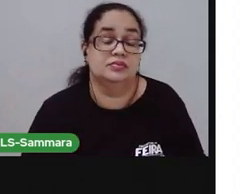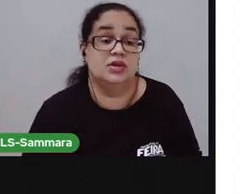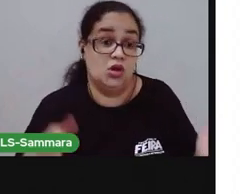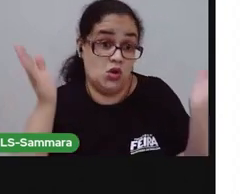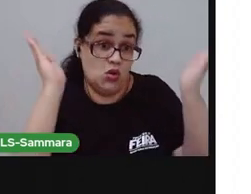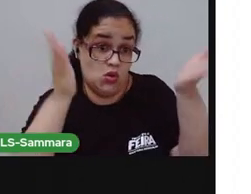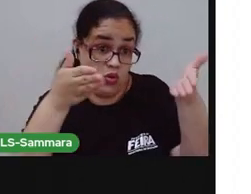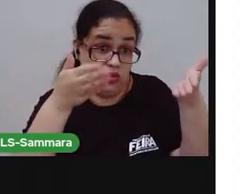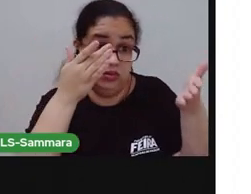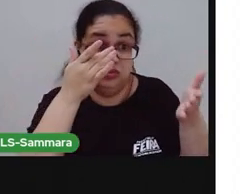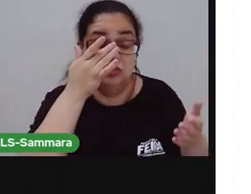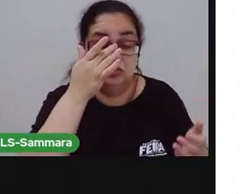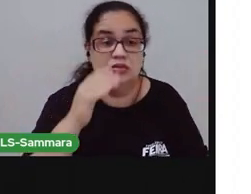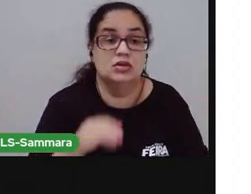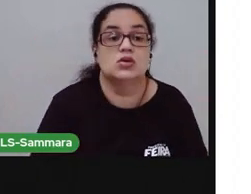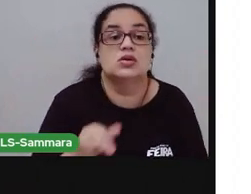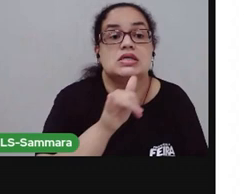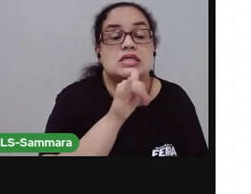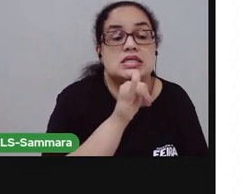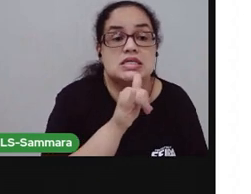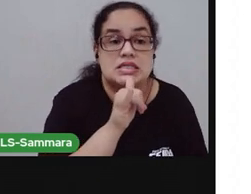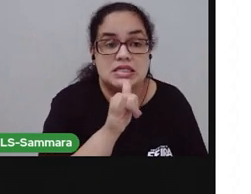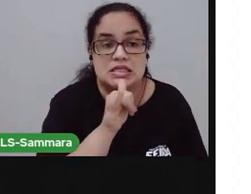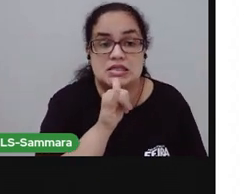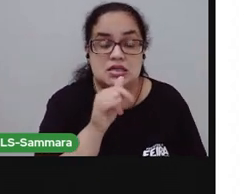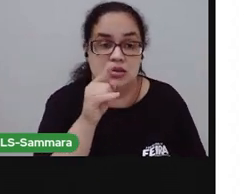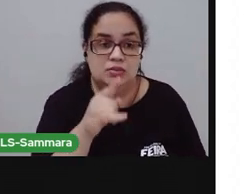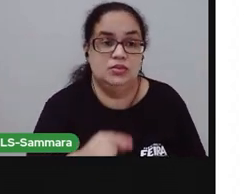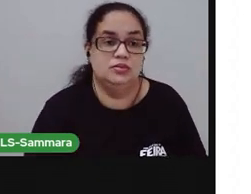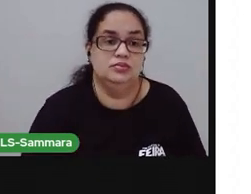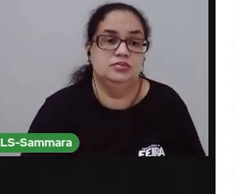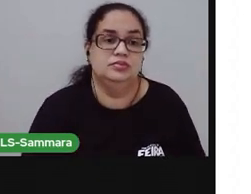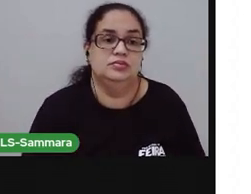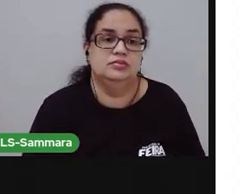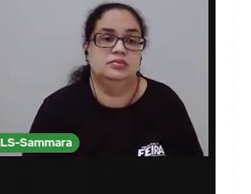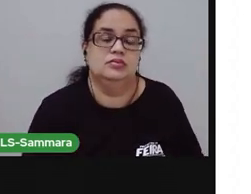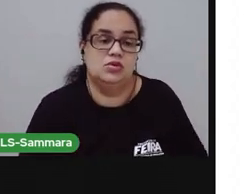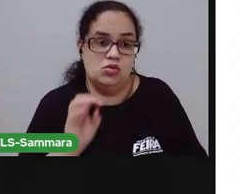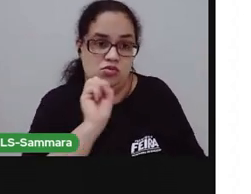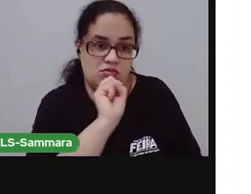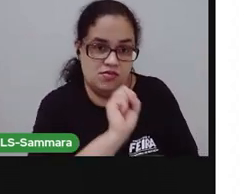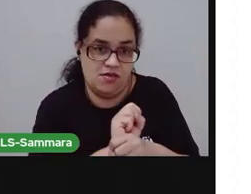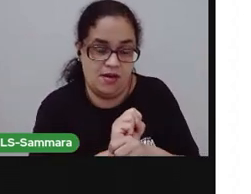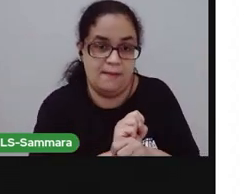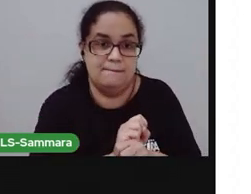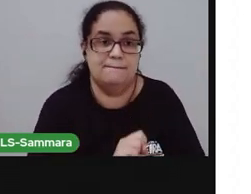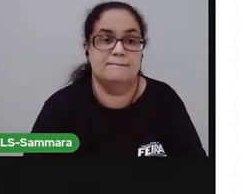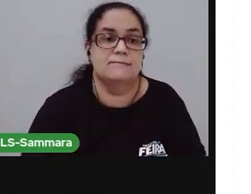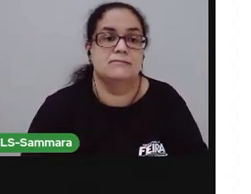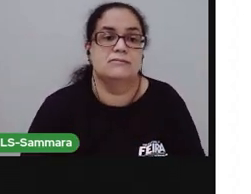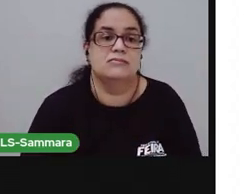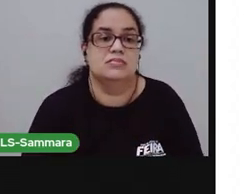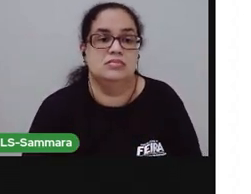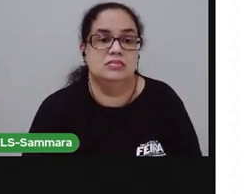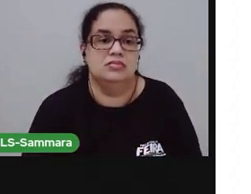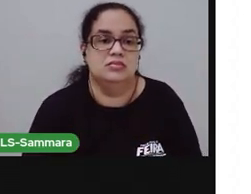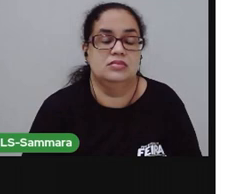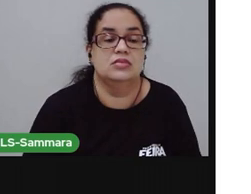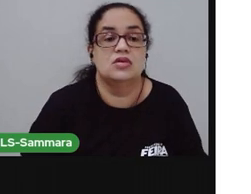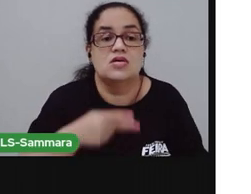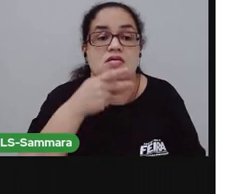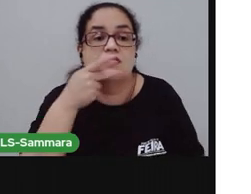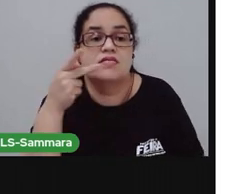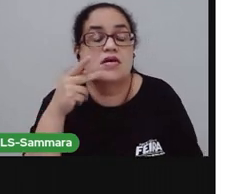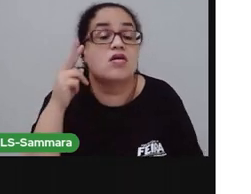Agora, eu vou dar um exemplo aqui para vocês, tá? Vou parar aqui a apresentação, vou ficar aqui só para